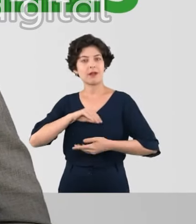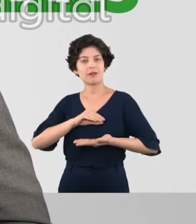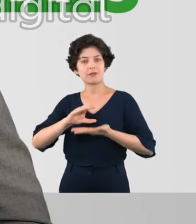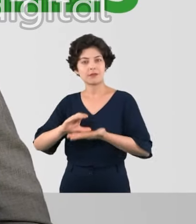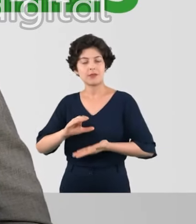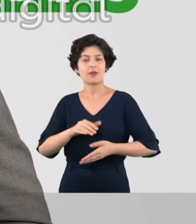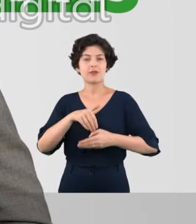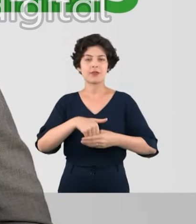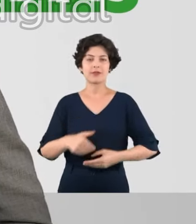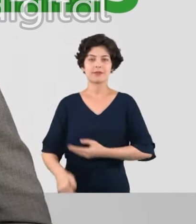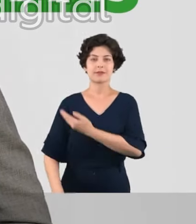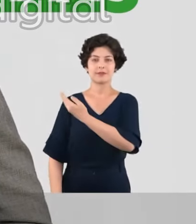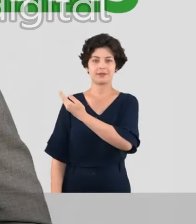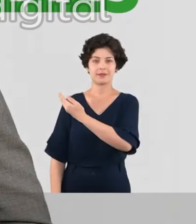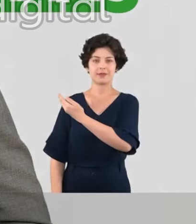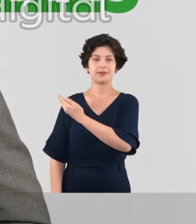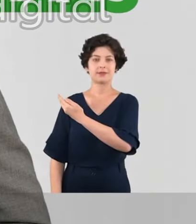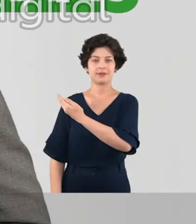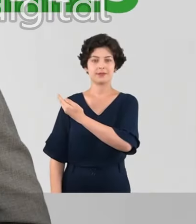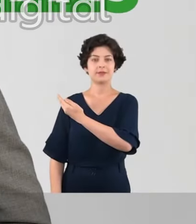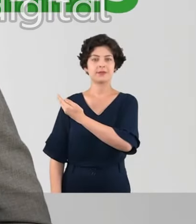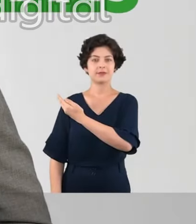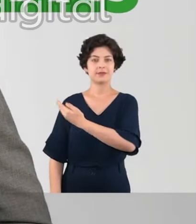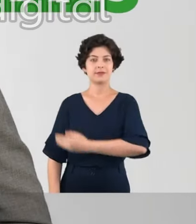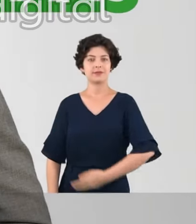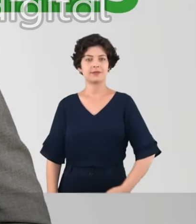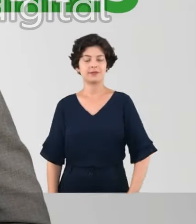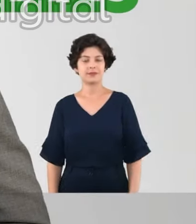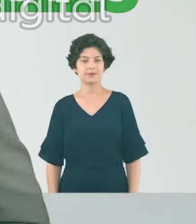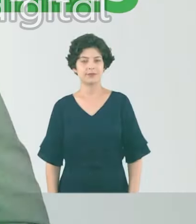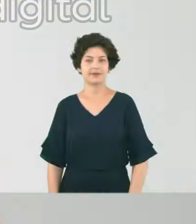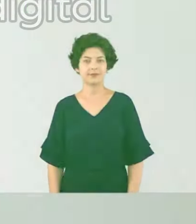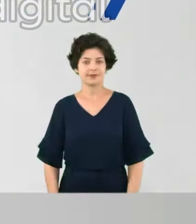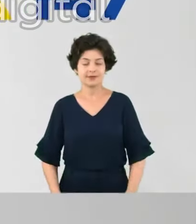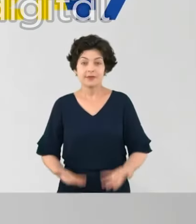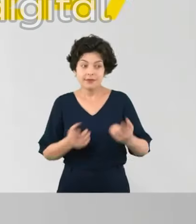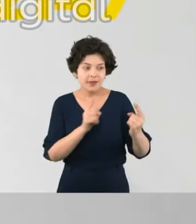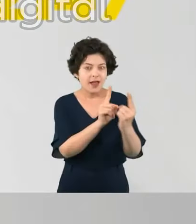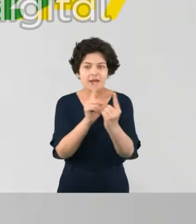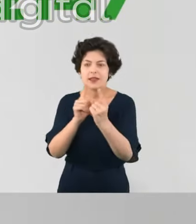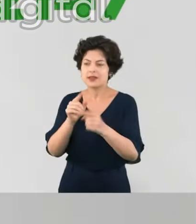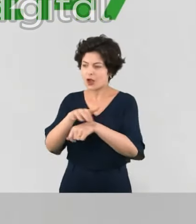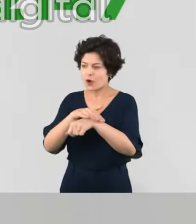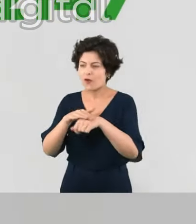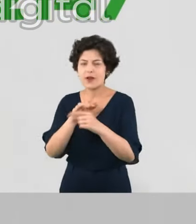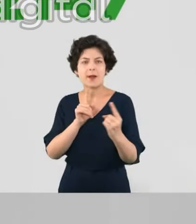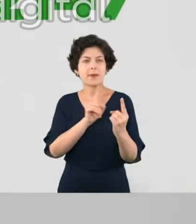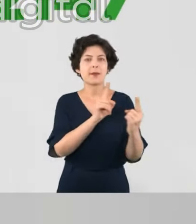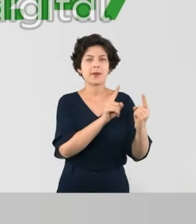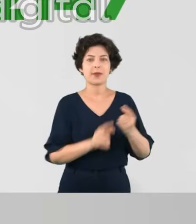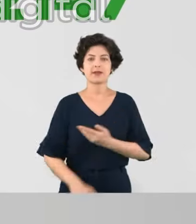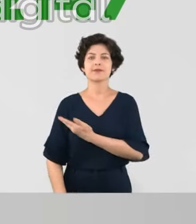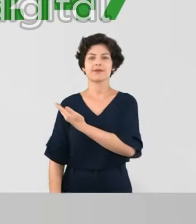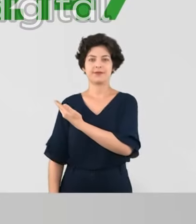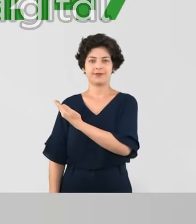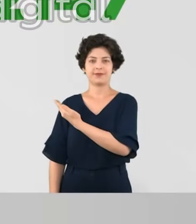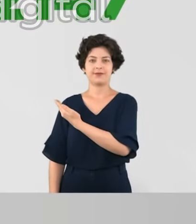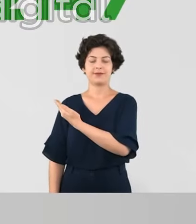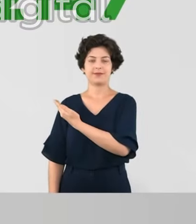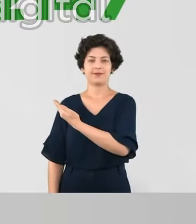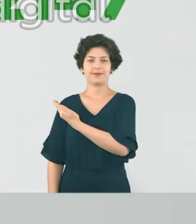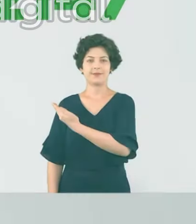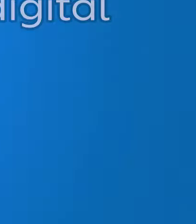e renda. Vote Márcio Santos. Eventos, 22-22-5. Quero ouvir você, irei até você. Fátima Alves, 22